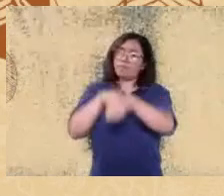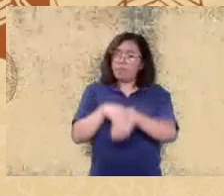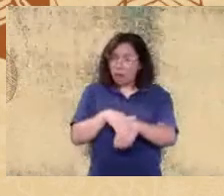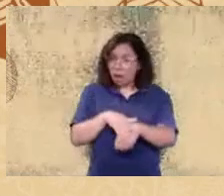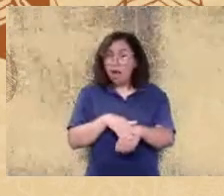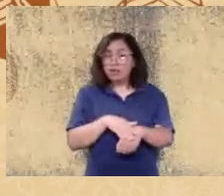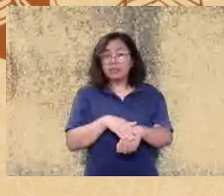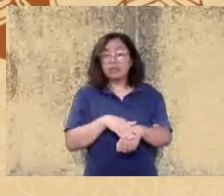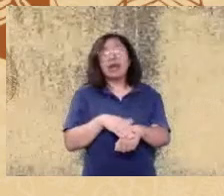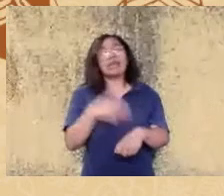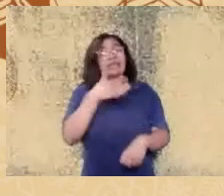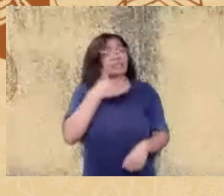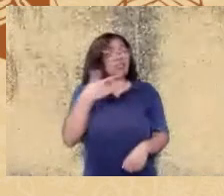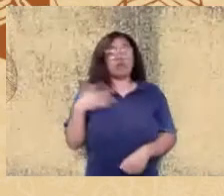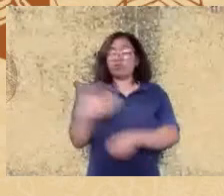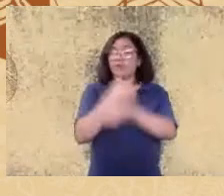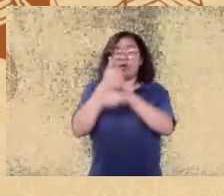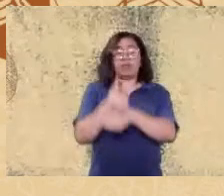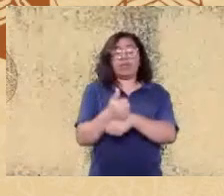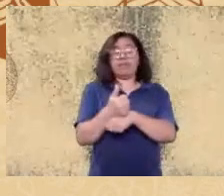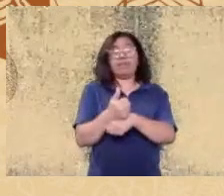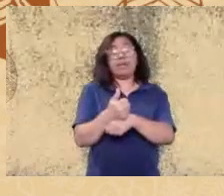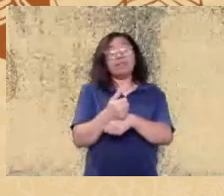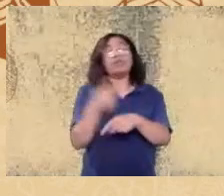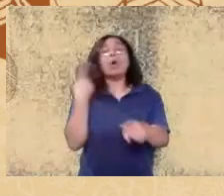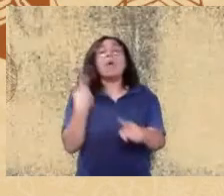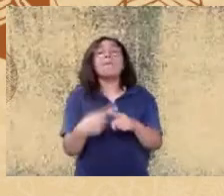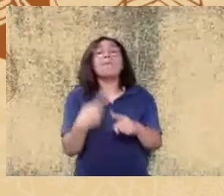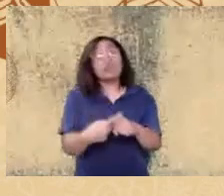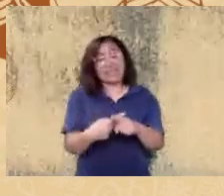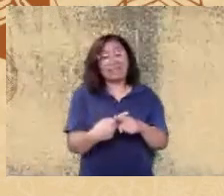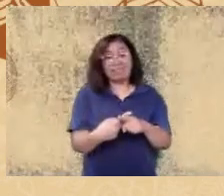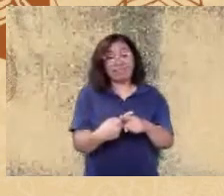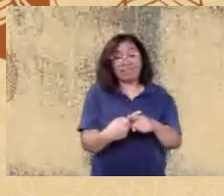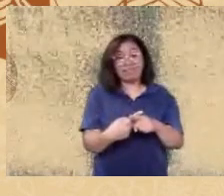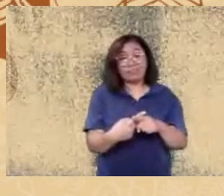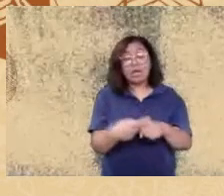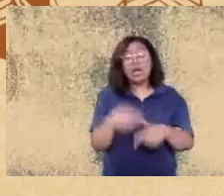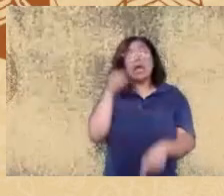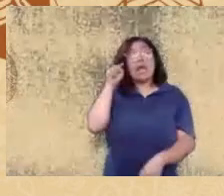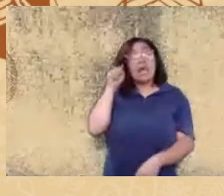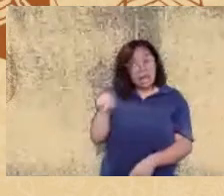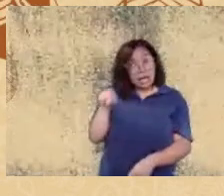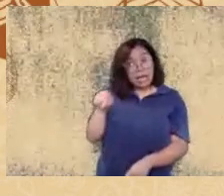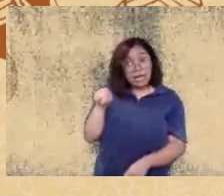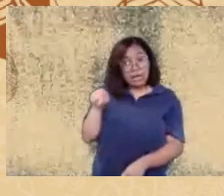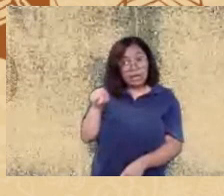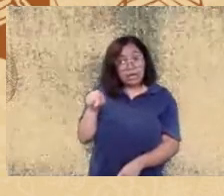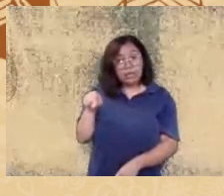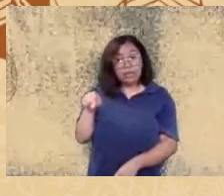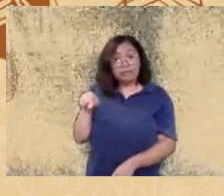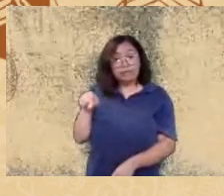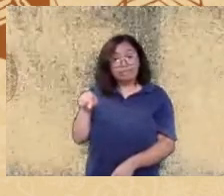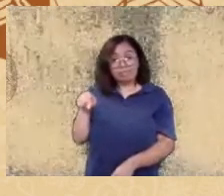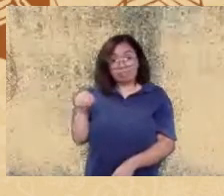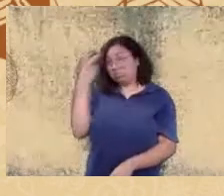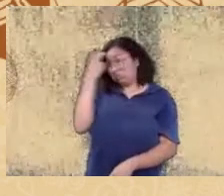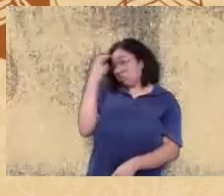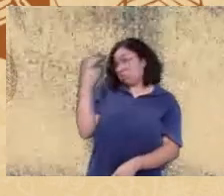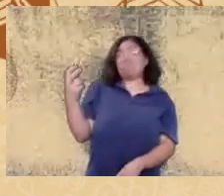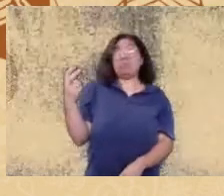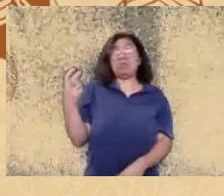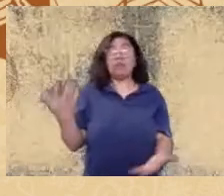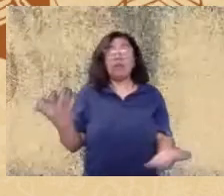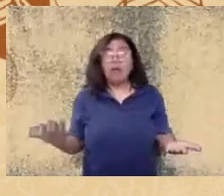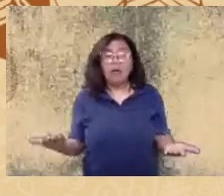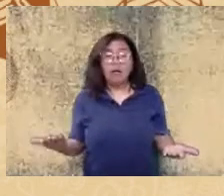não porque eles são mais ricos e mais igualitários mas porque eles são mais inteligentes então